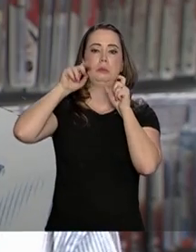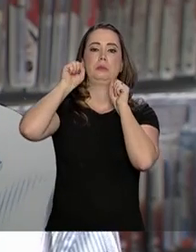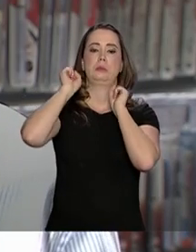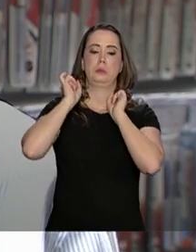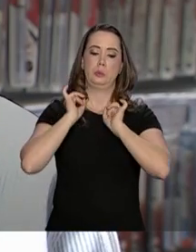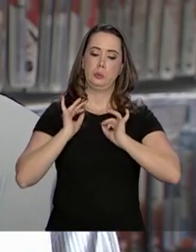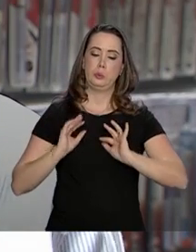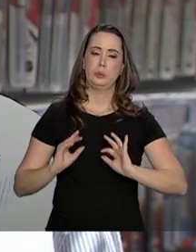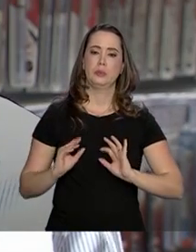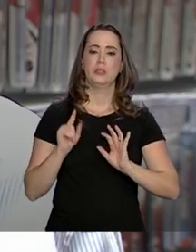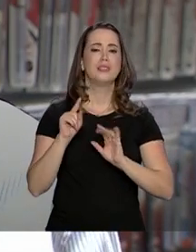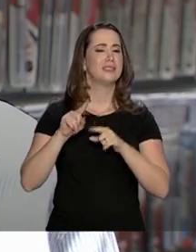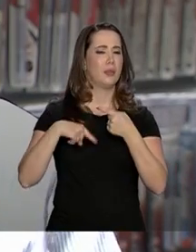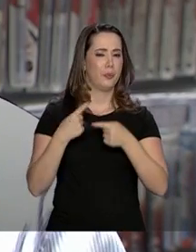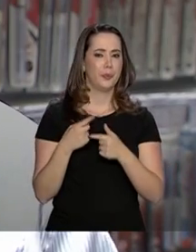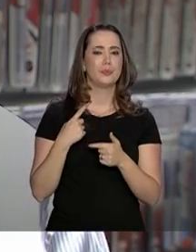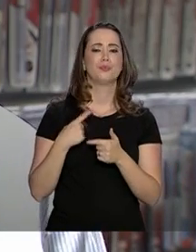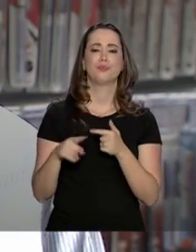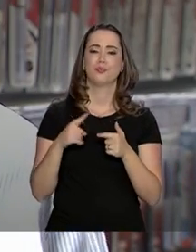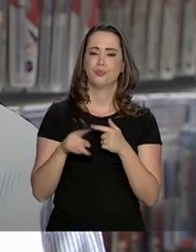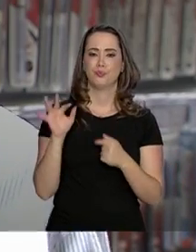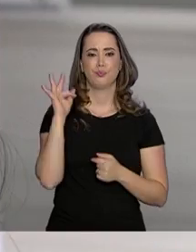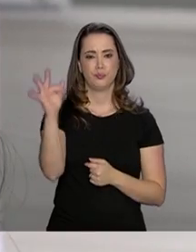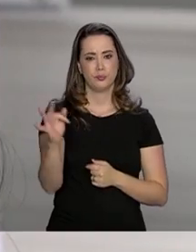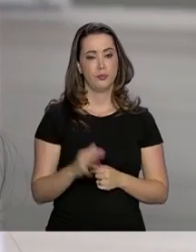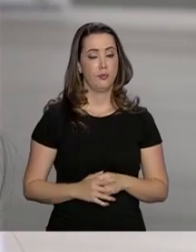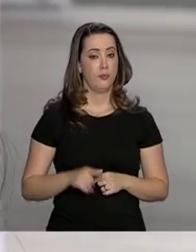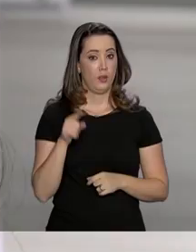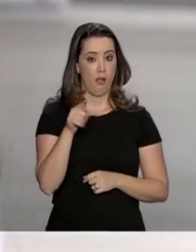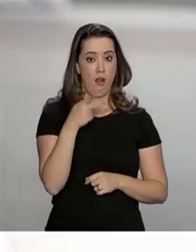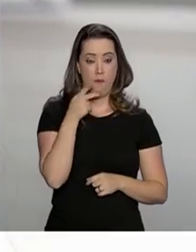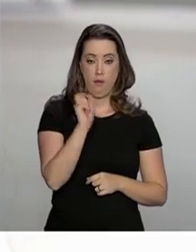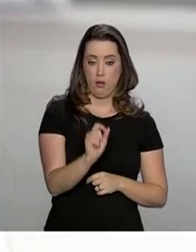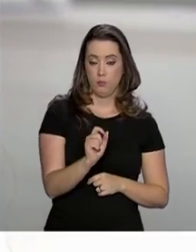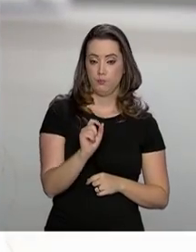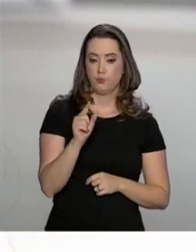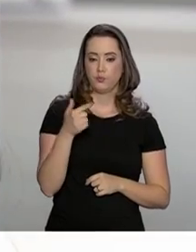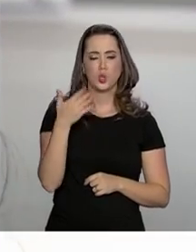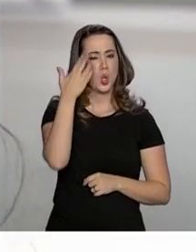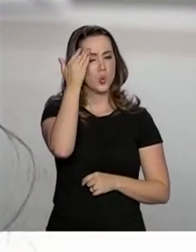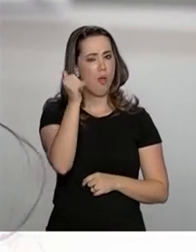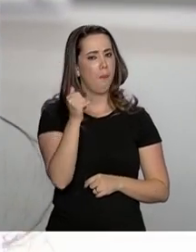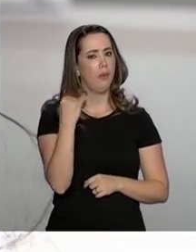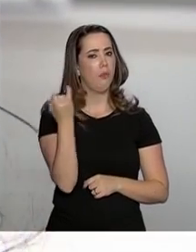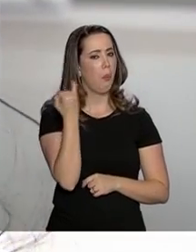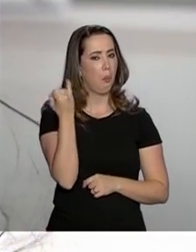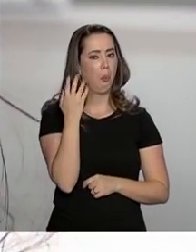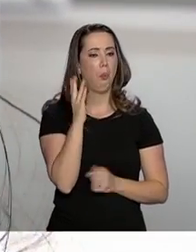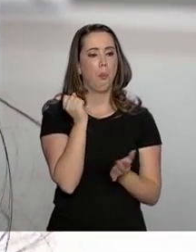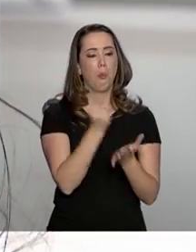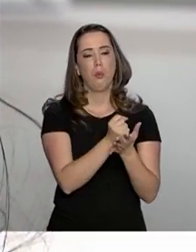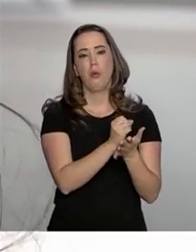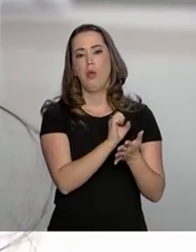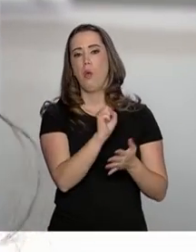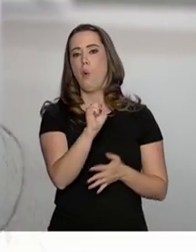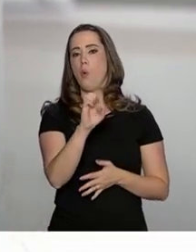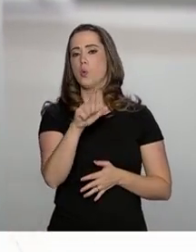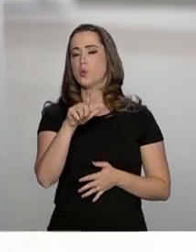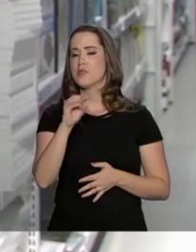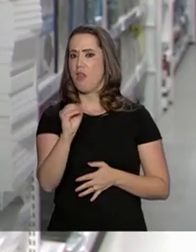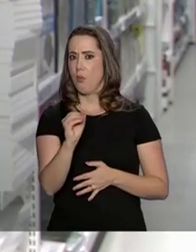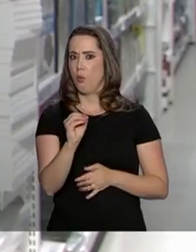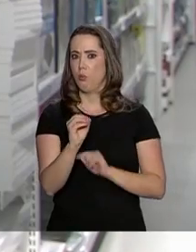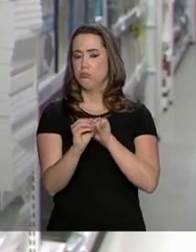tóxico ali, e depois a vai ver o resultado só mais na frente. A Carla conta que não sabia da importância do certificado do